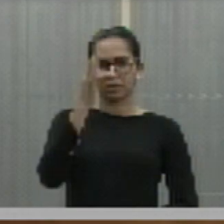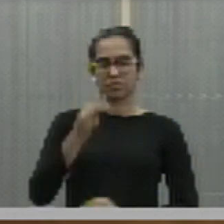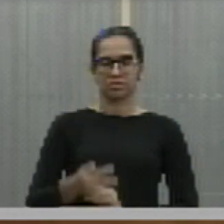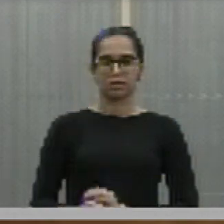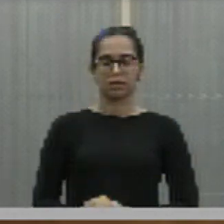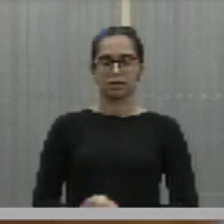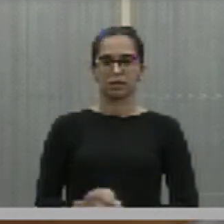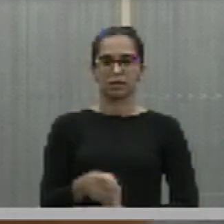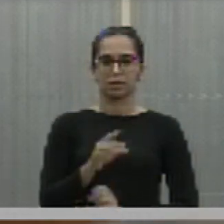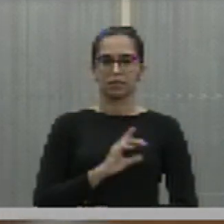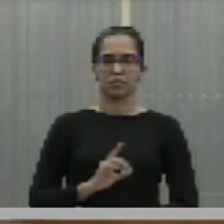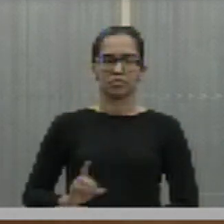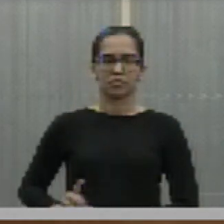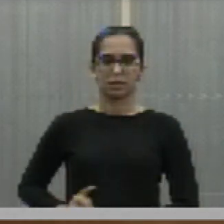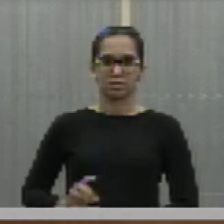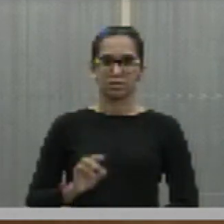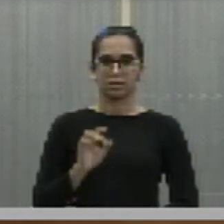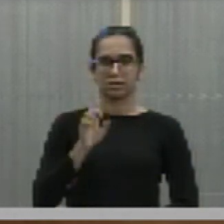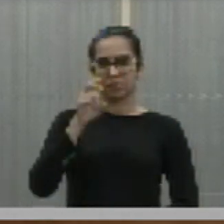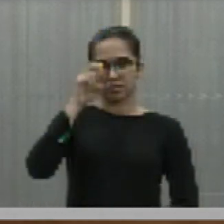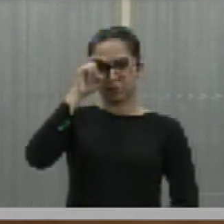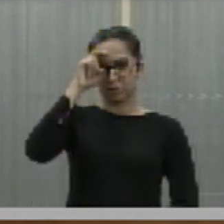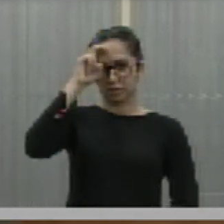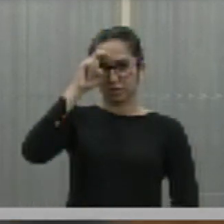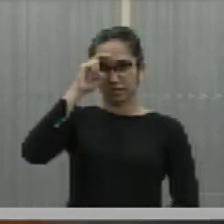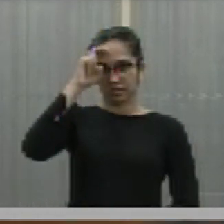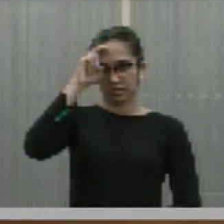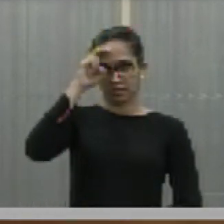Deputado Georgiano Neto, ausente.